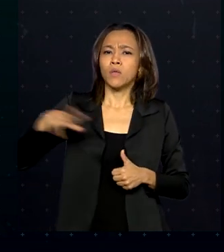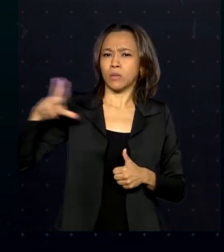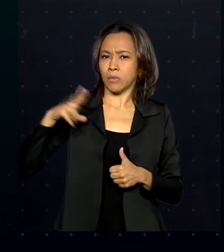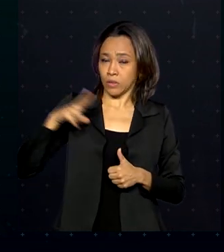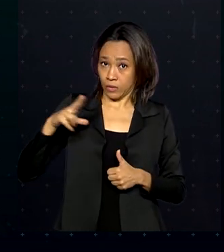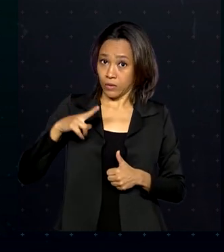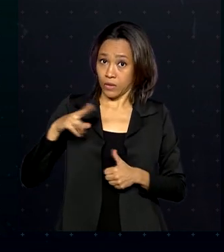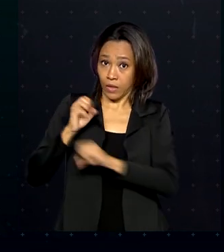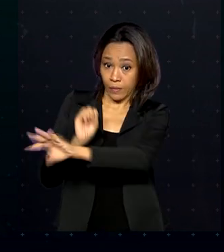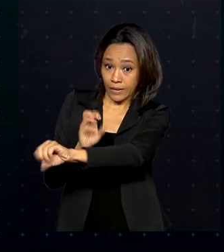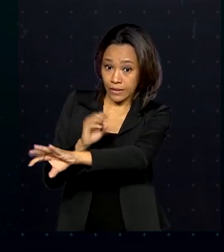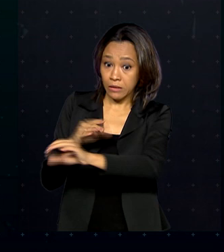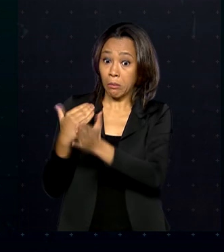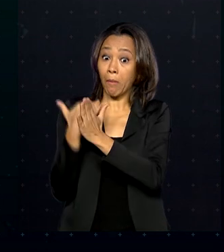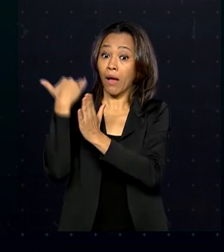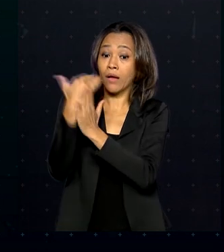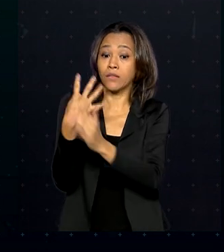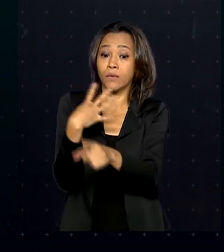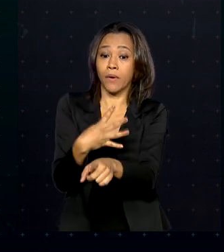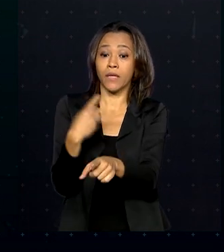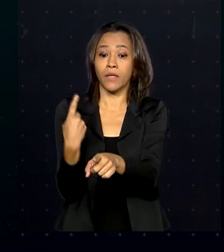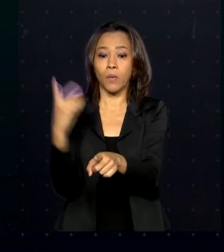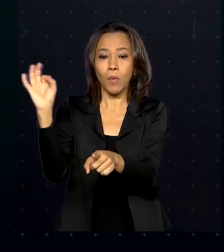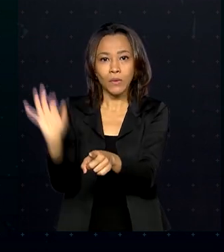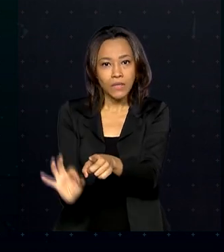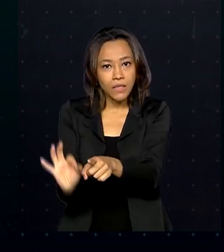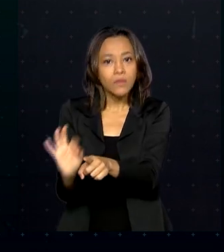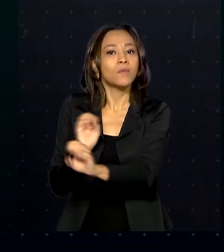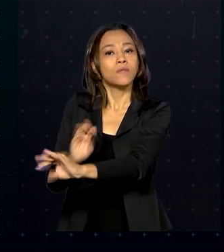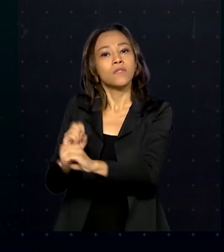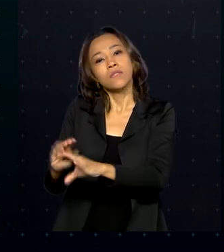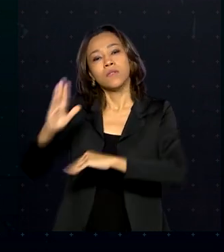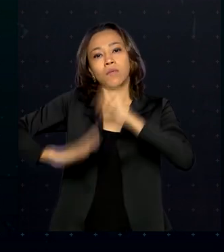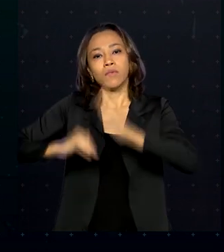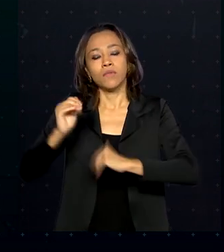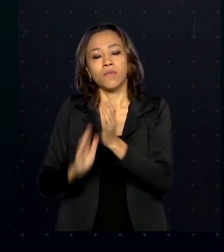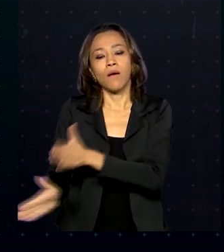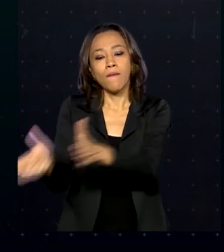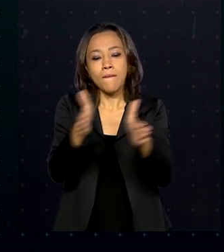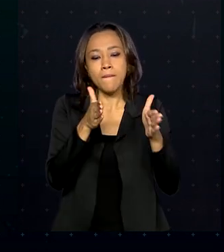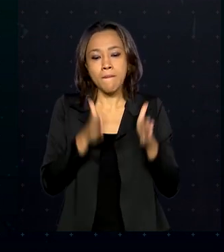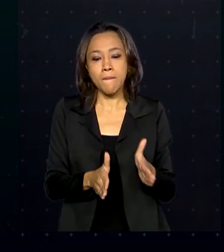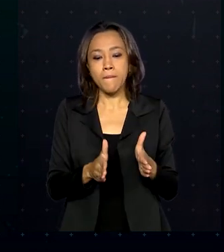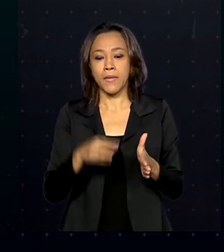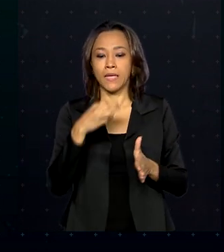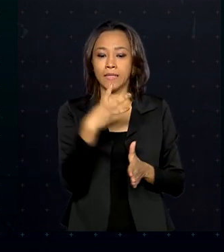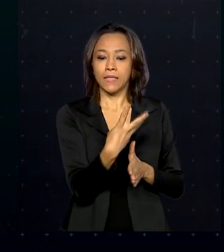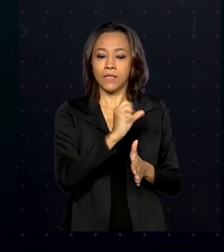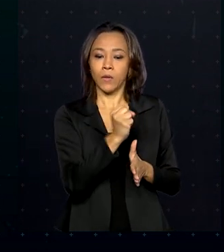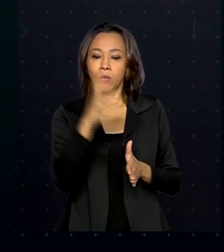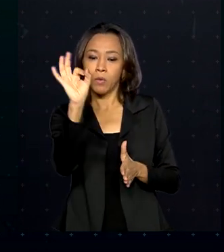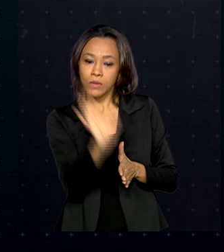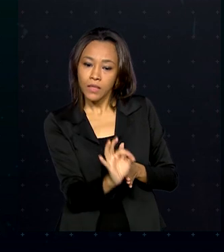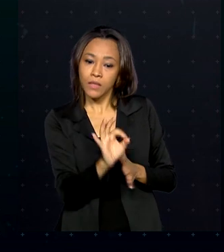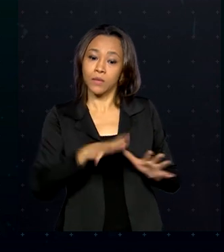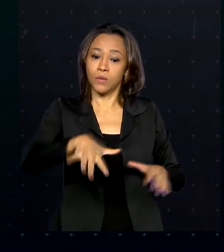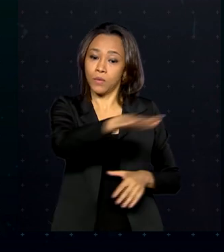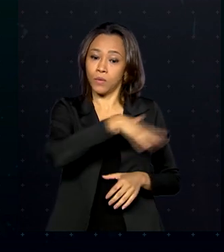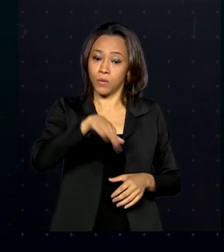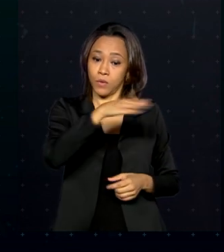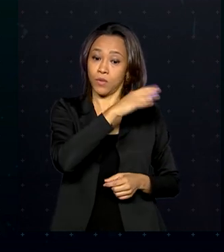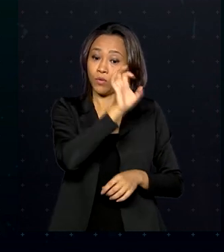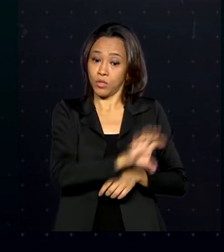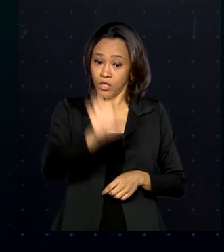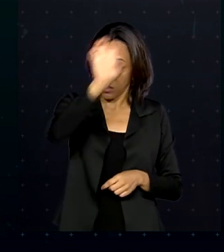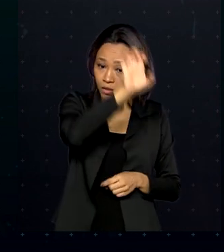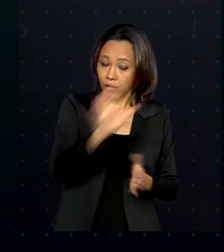mais de 41% das matrículas da educação profissional, cerca de 38% na rede estadual e